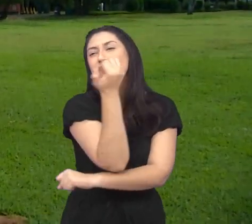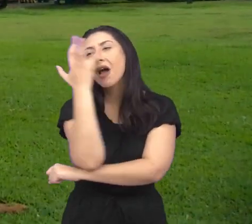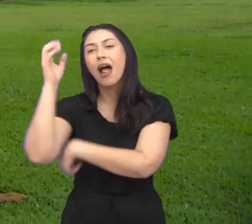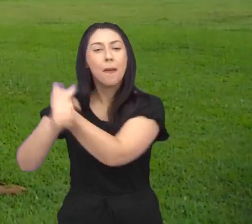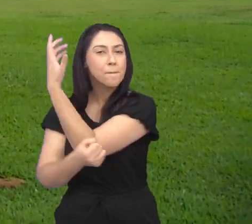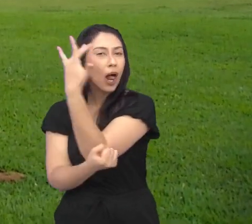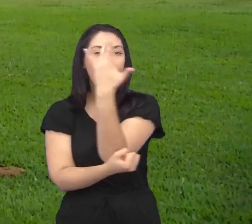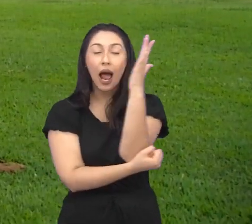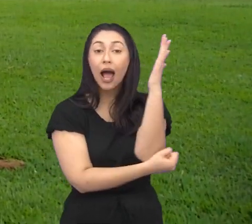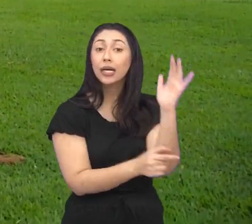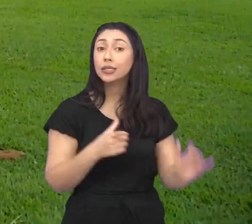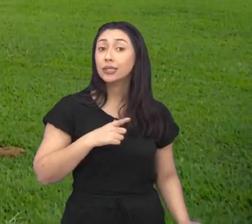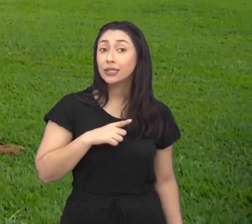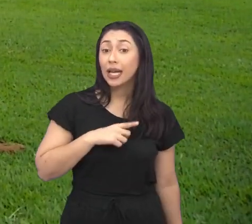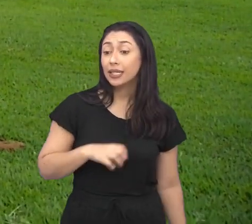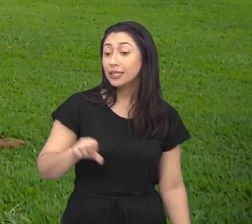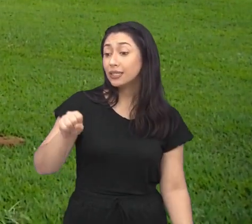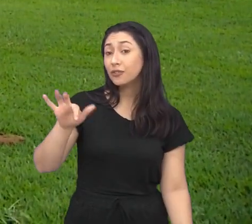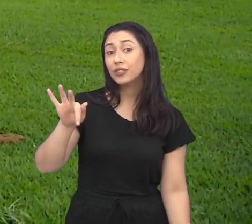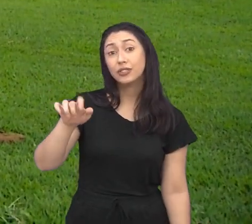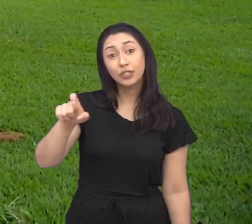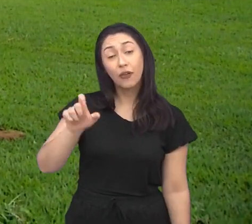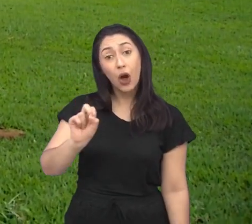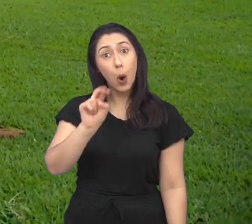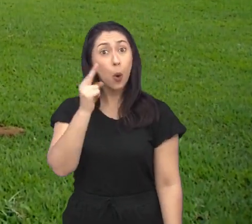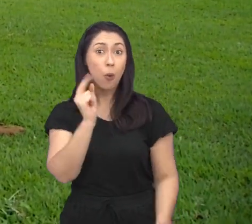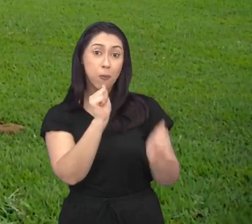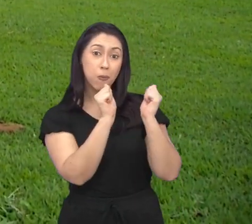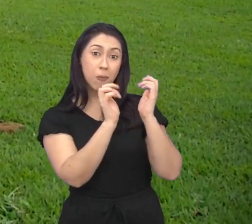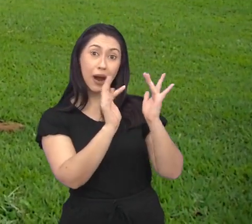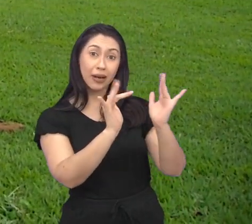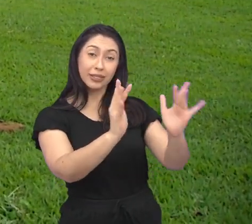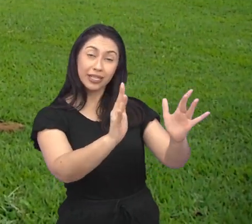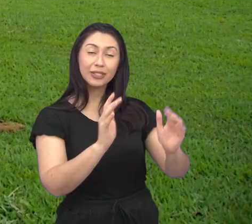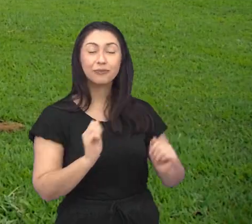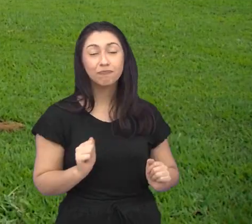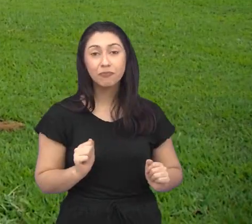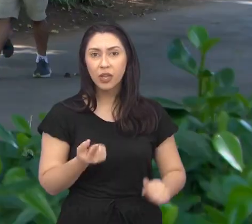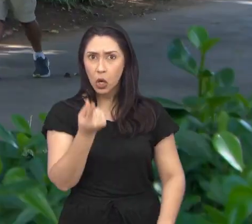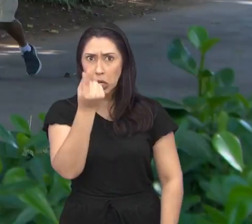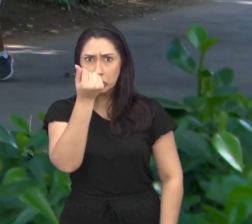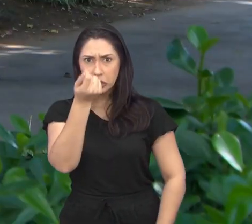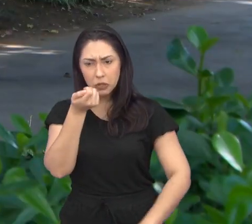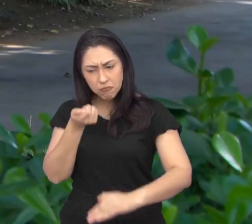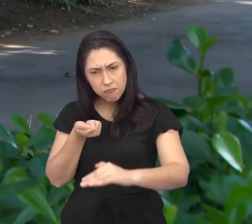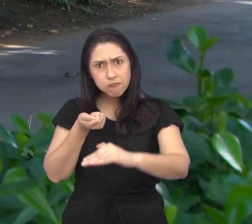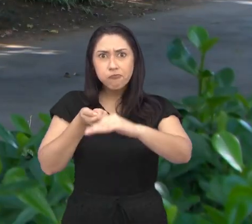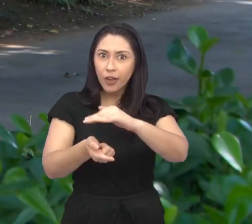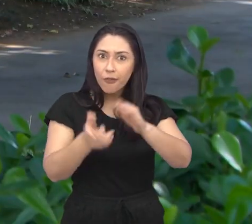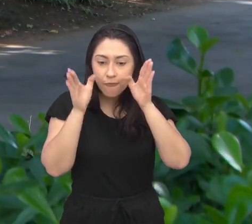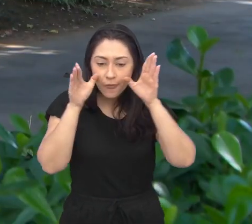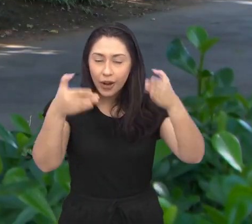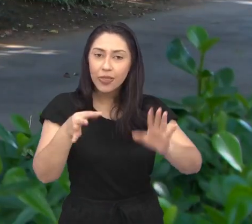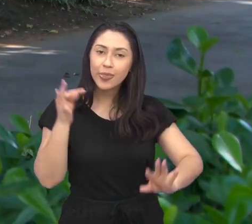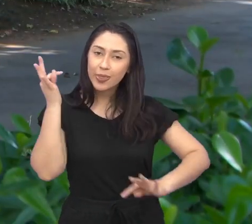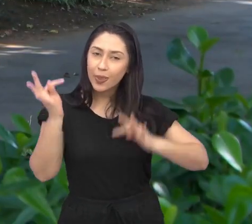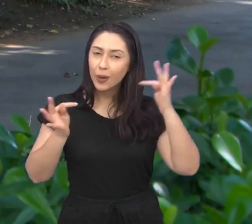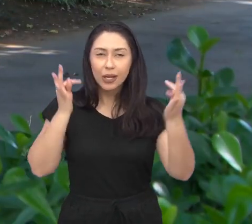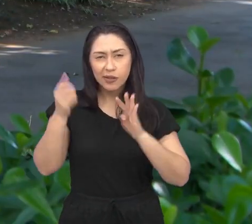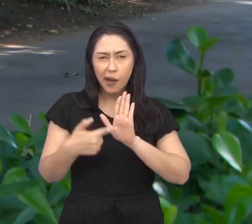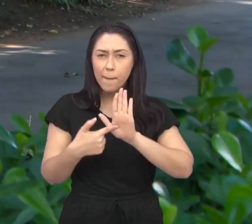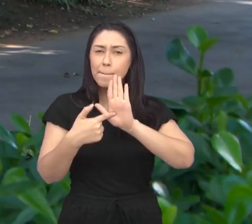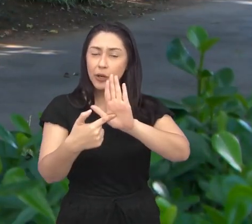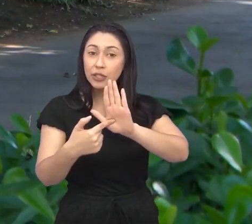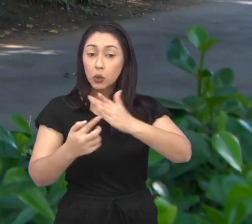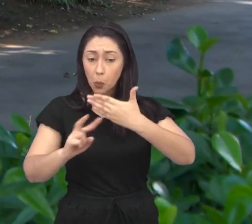natureza pode visitar lugares como o Distrito de São Francisco Xavier ou o Parque da Cidade. Os investimentos em políticas voltadas ao